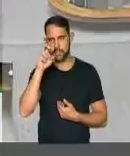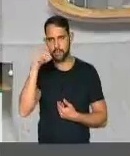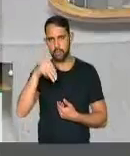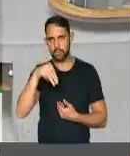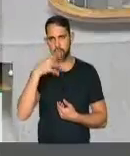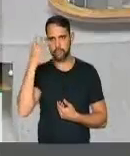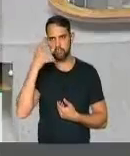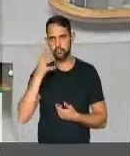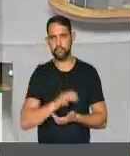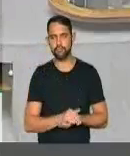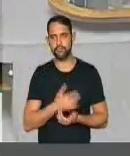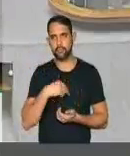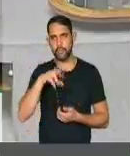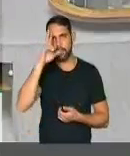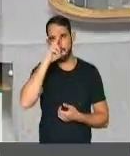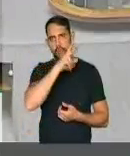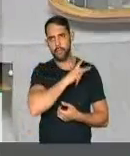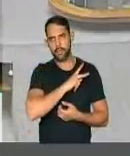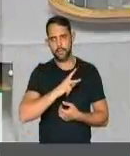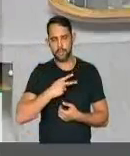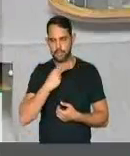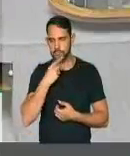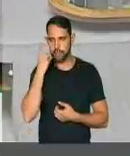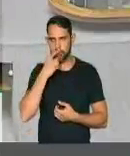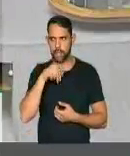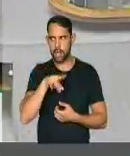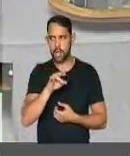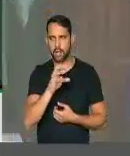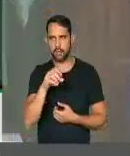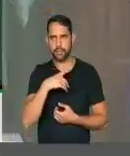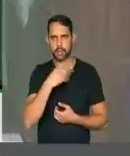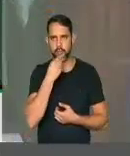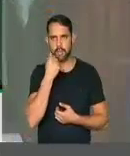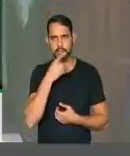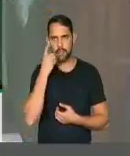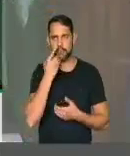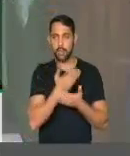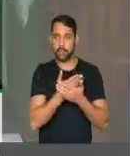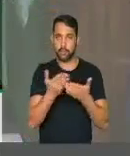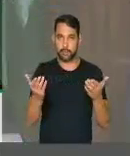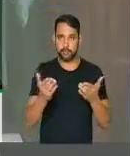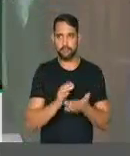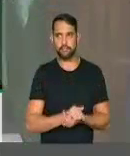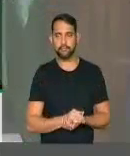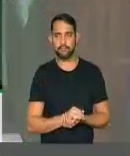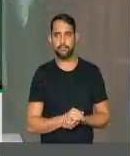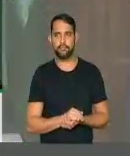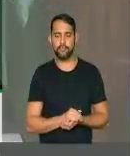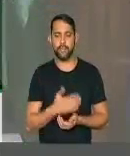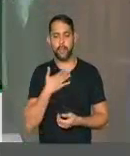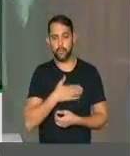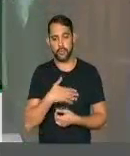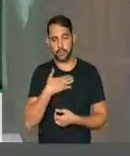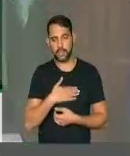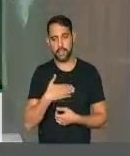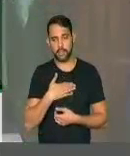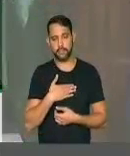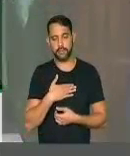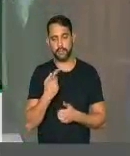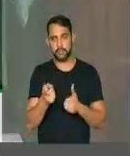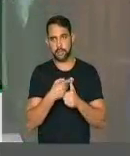Senhor presidente, deputado Carlos Manato, colega deputados e deputadas, eu gostaria de,